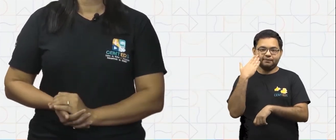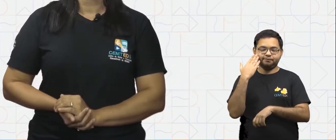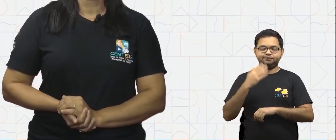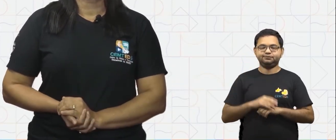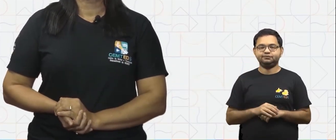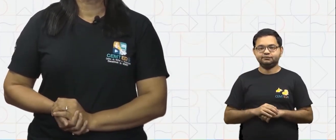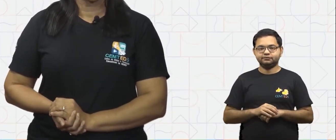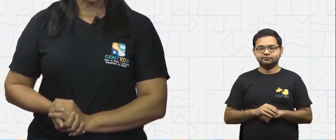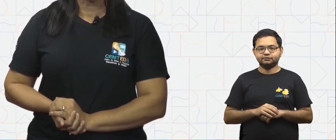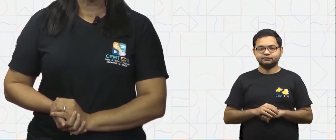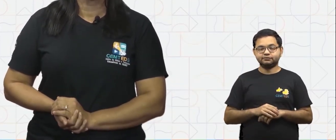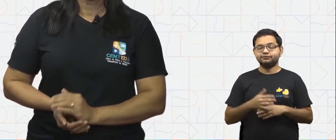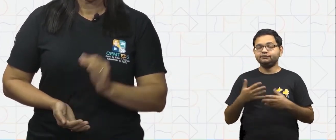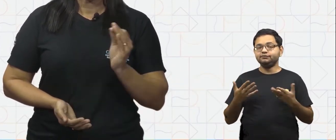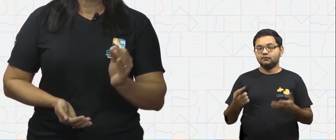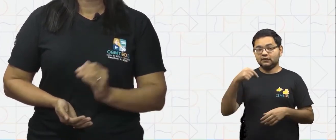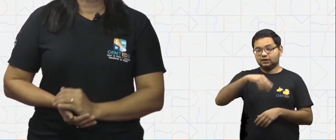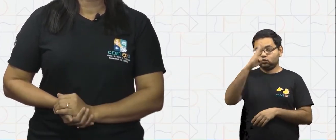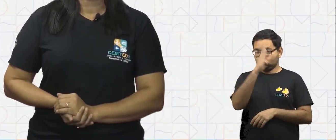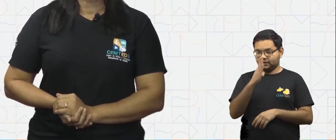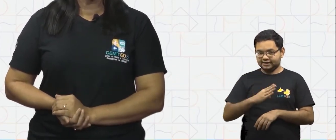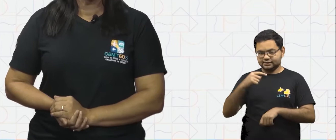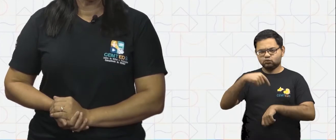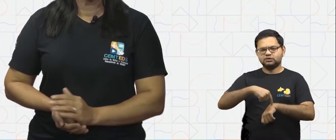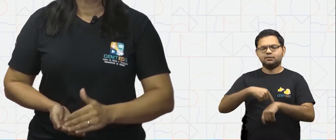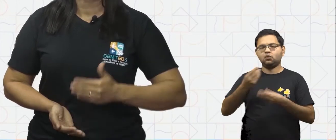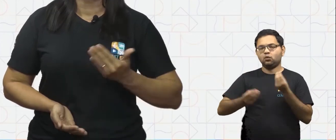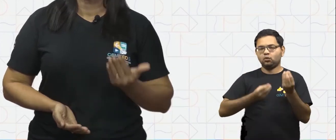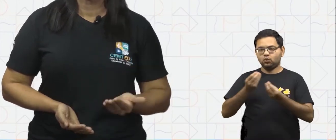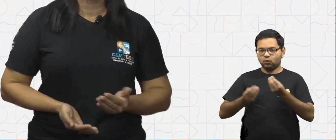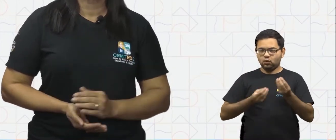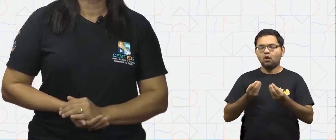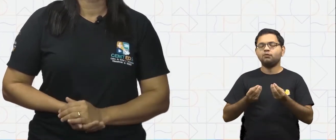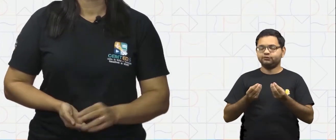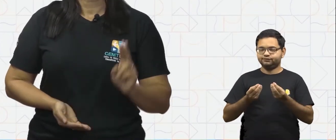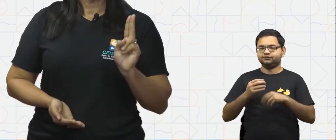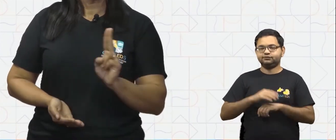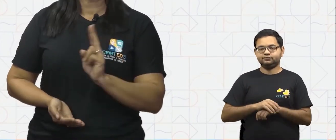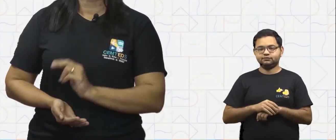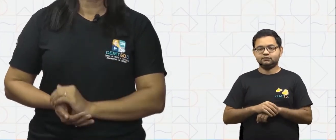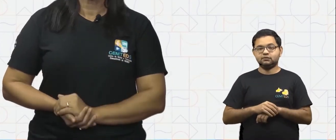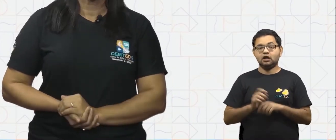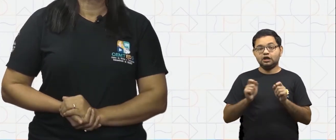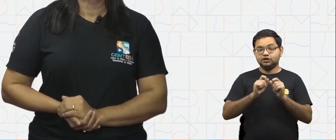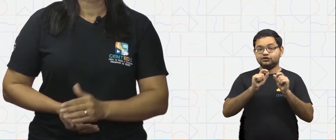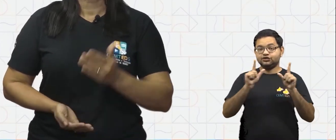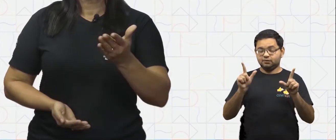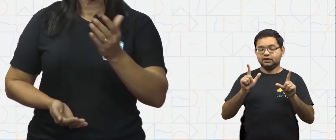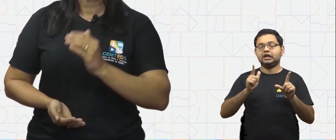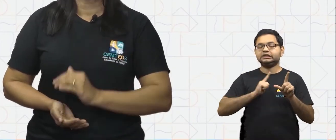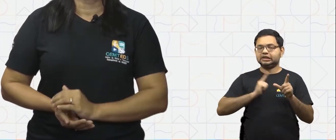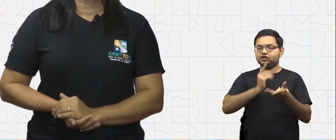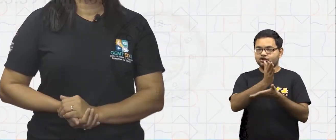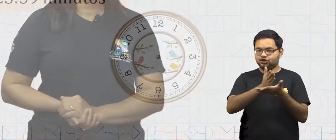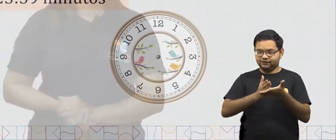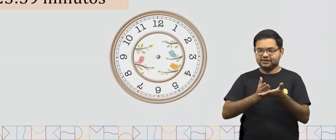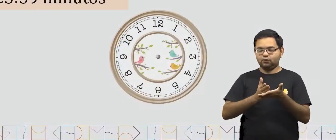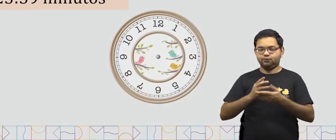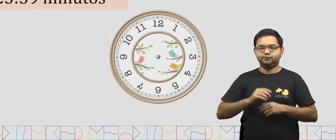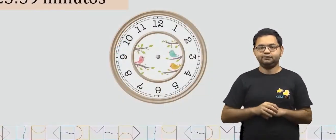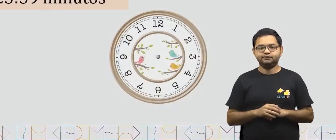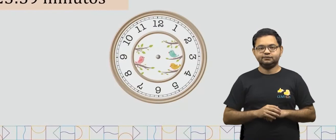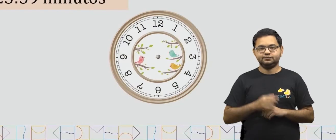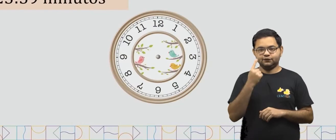No sistema de horas no Brasil, as horas do dia são divididas em dois momentos. Vejamos,